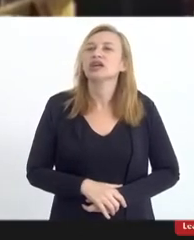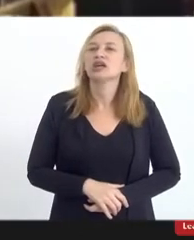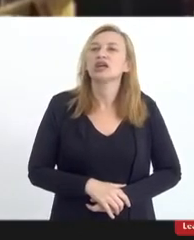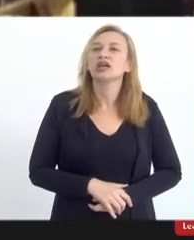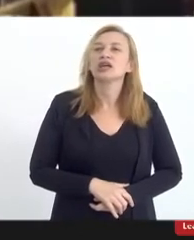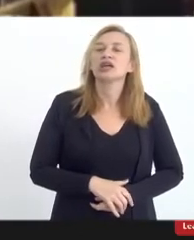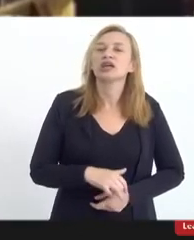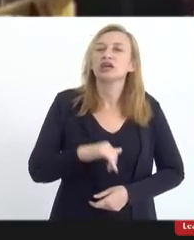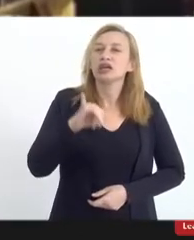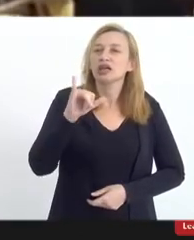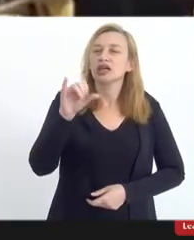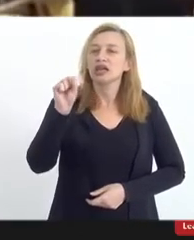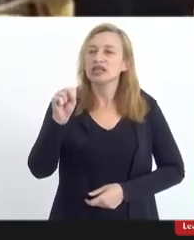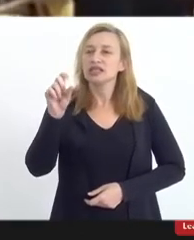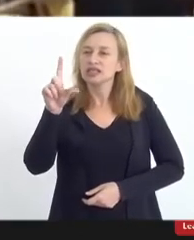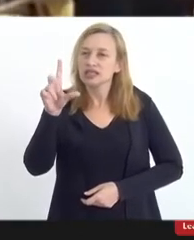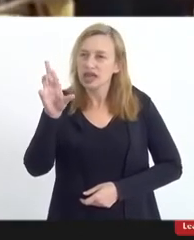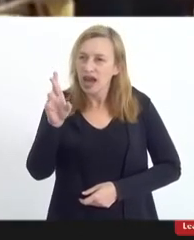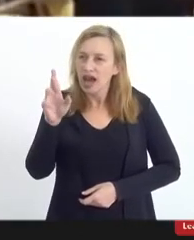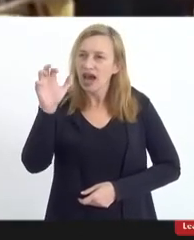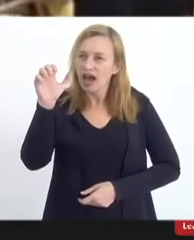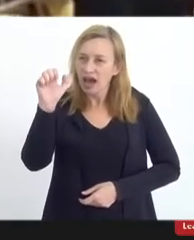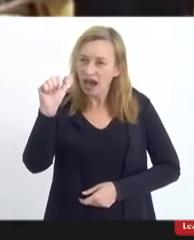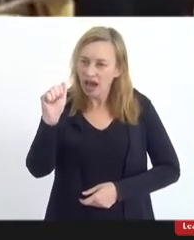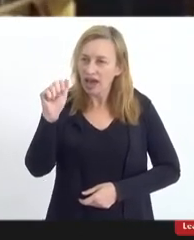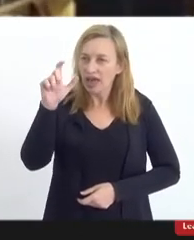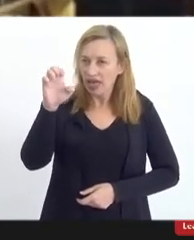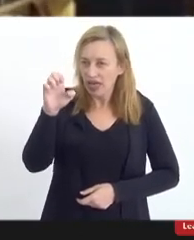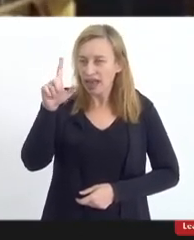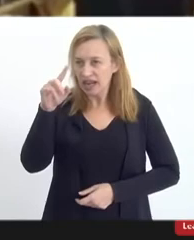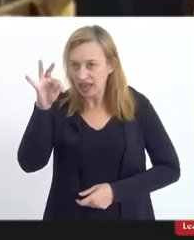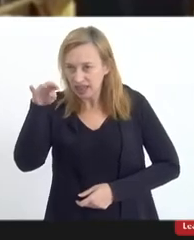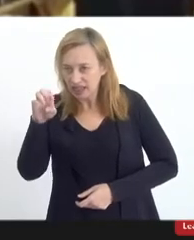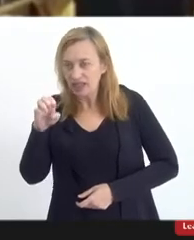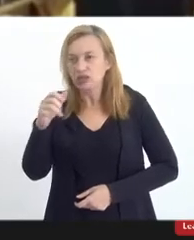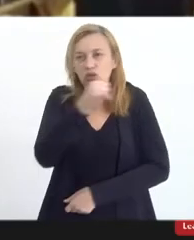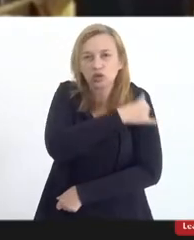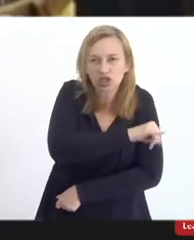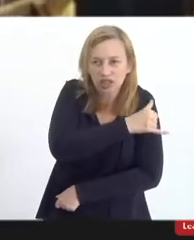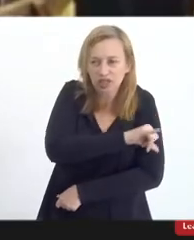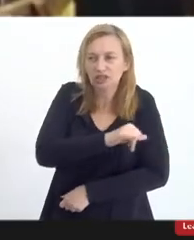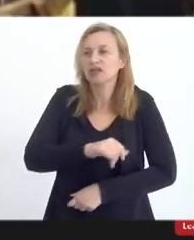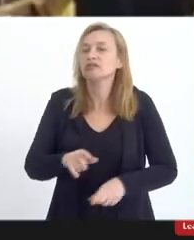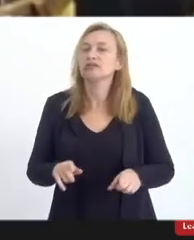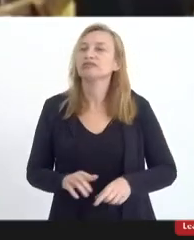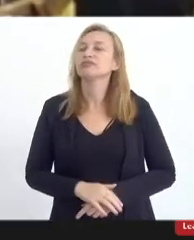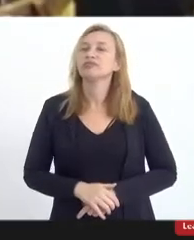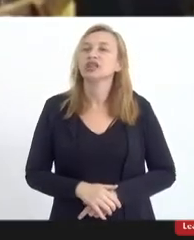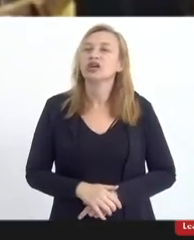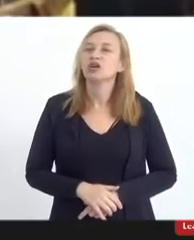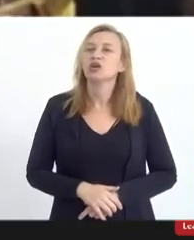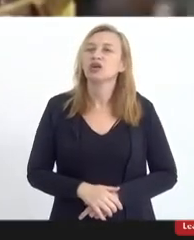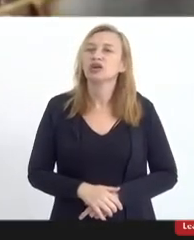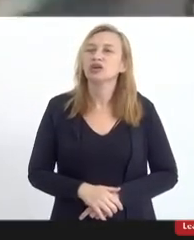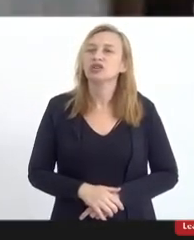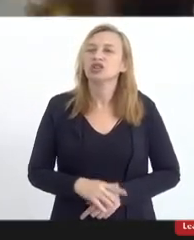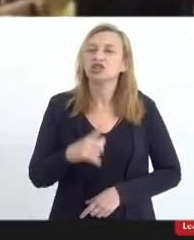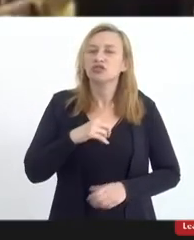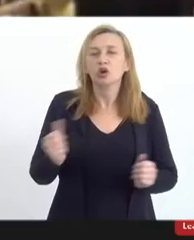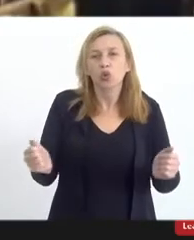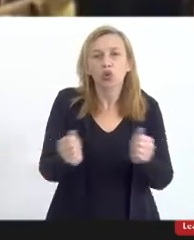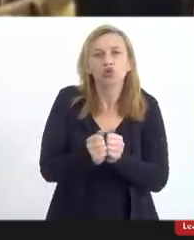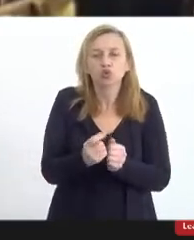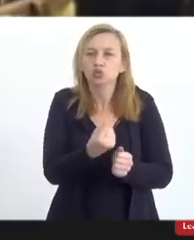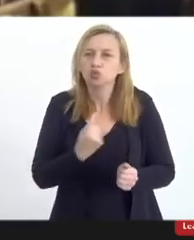do Rio de Janeiro, quanto a BNAI BRICS, que também é uma instituição israelita. Eles estiveram junto